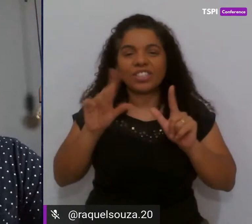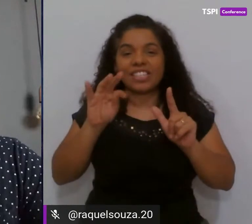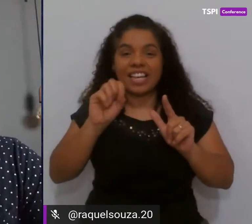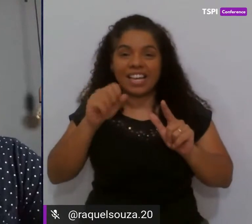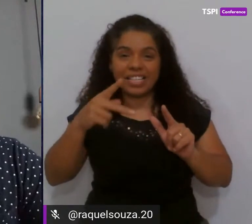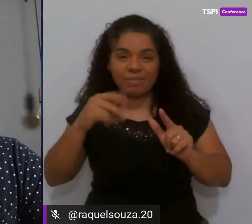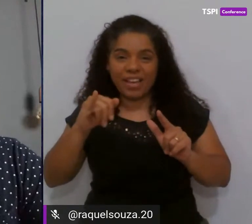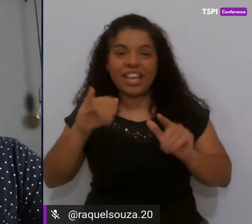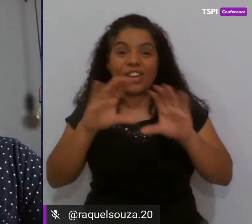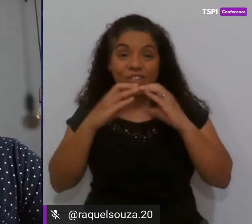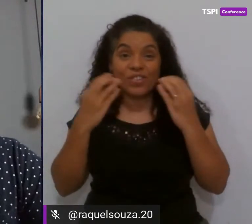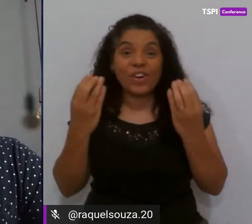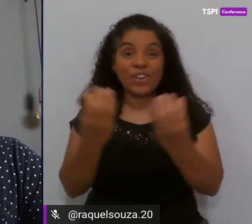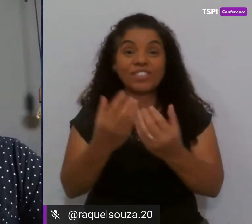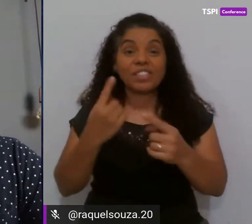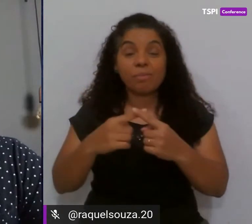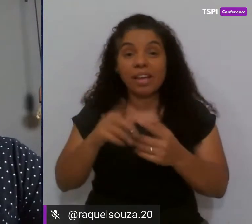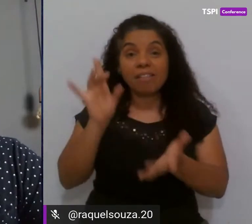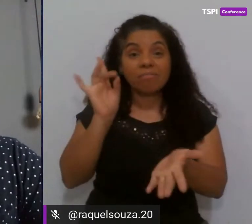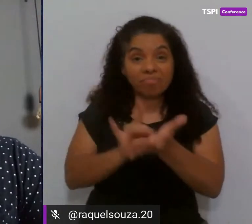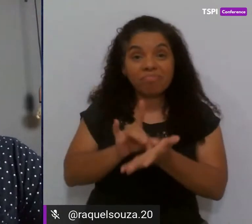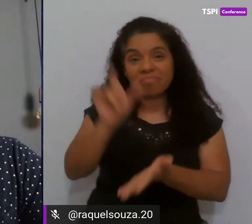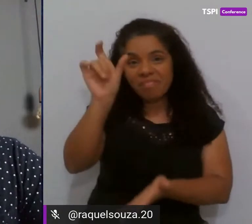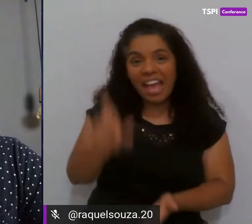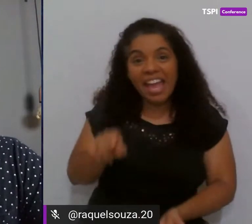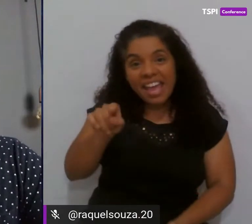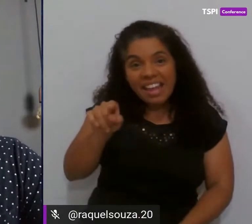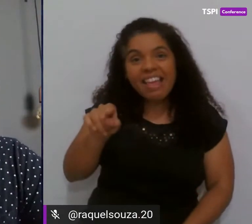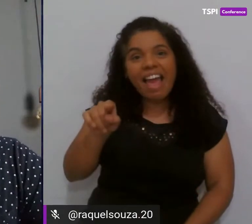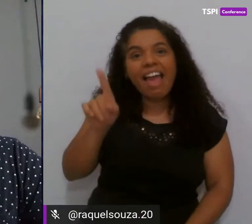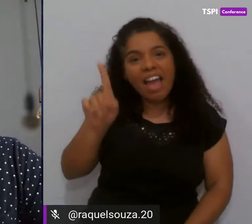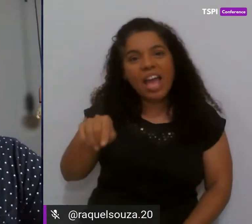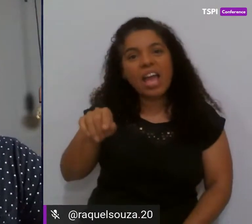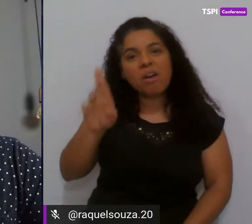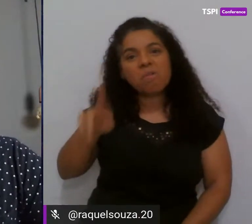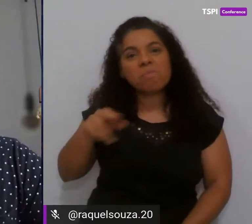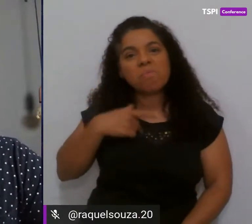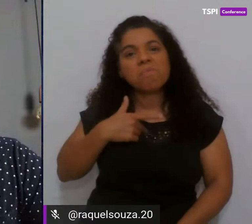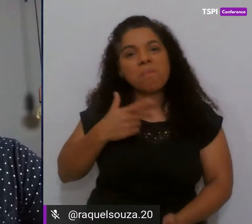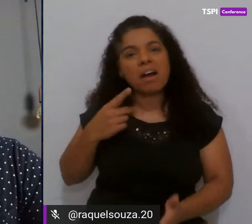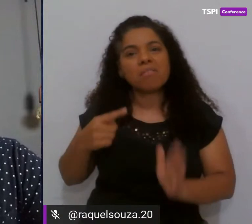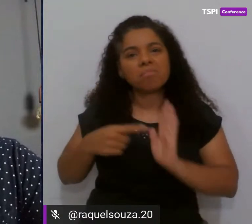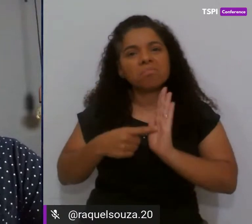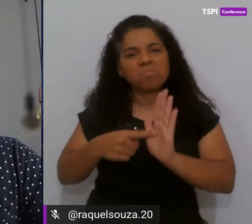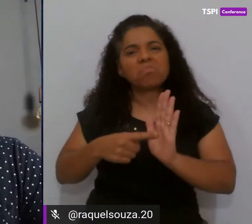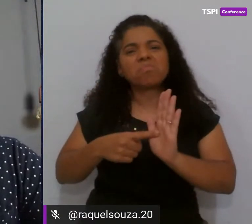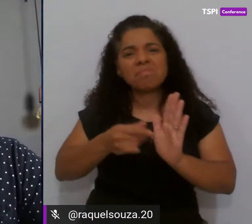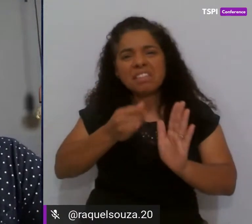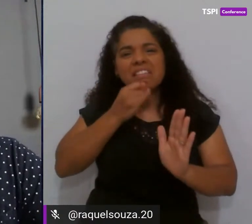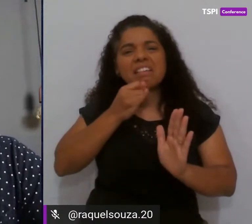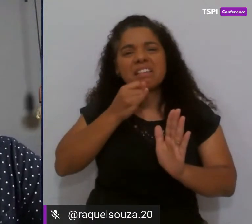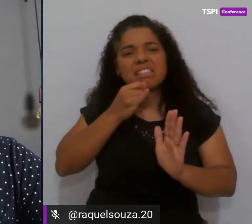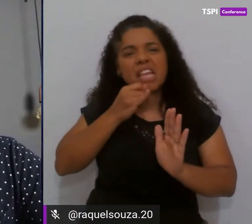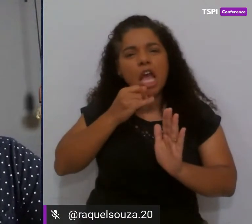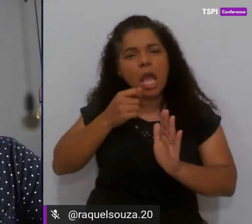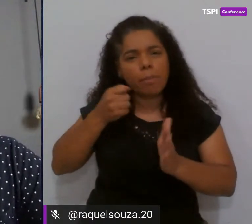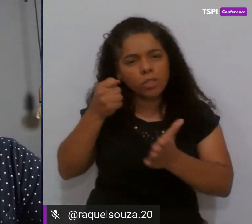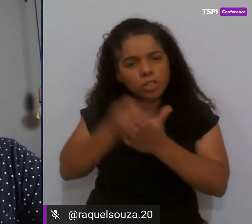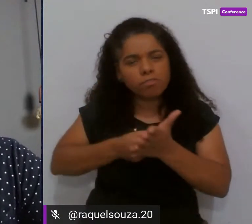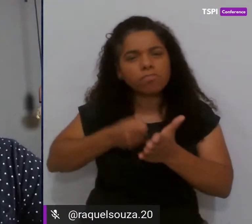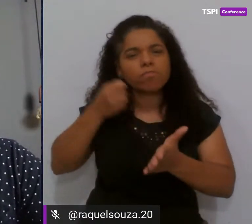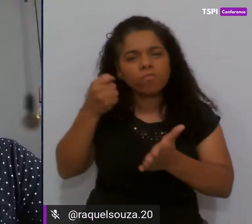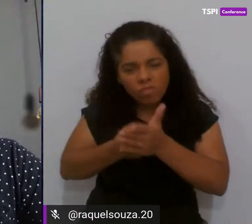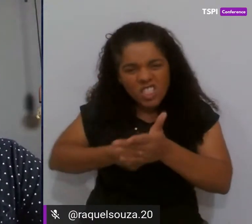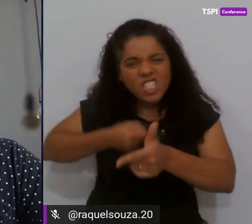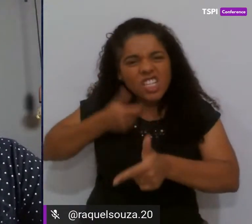porque ele é realmente ali um símbolo da resiliência do objetivo ali